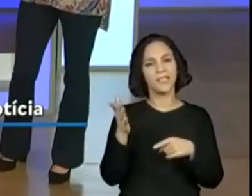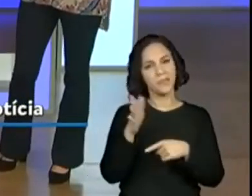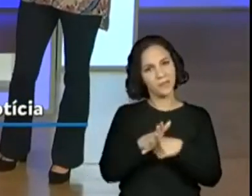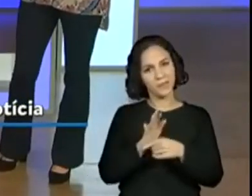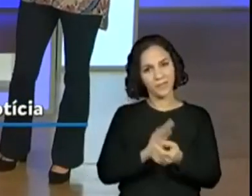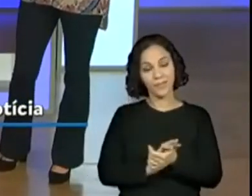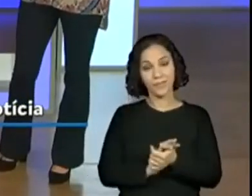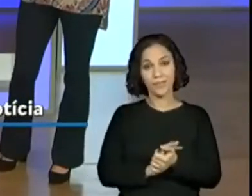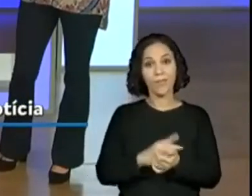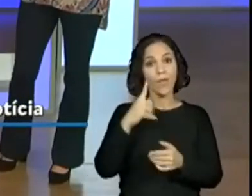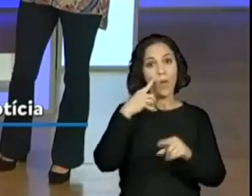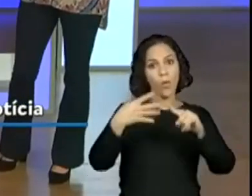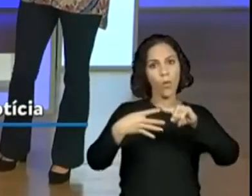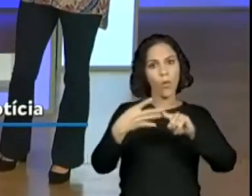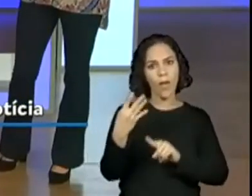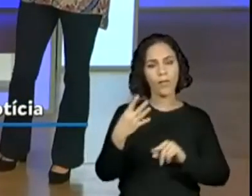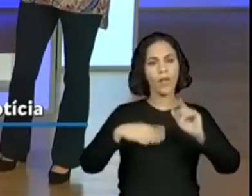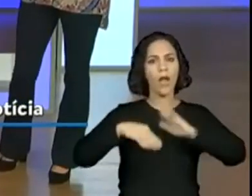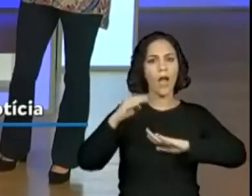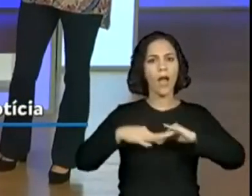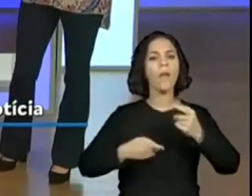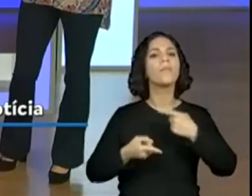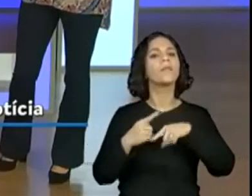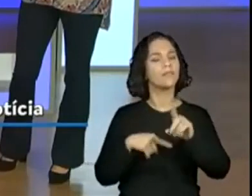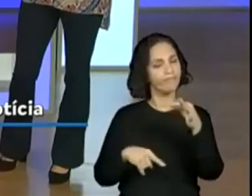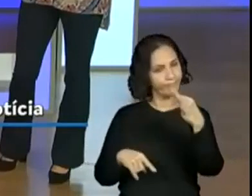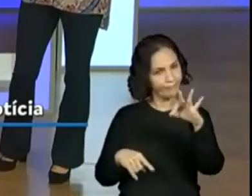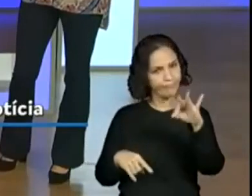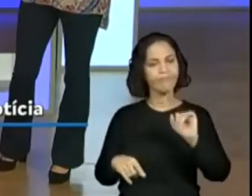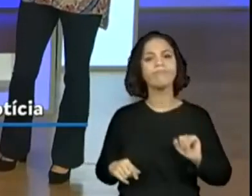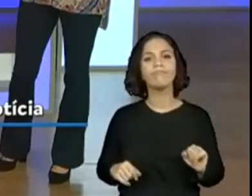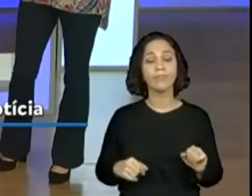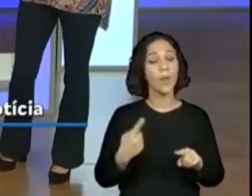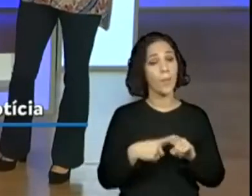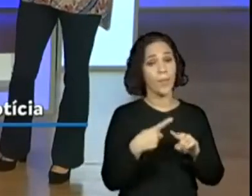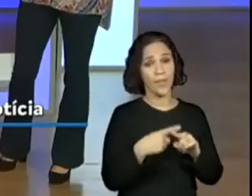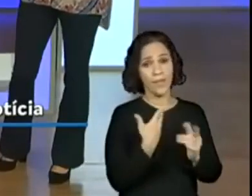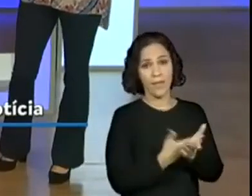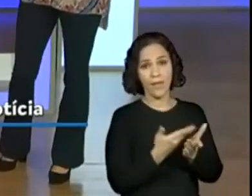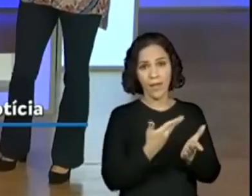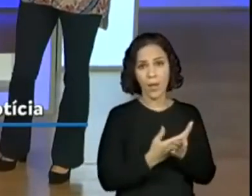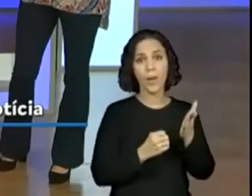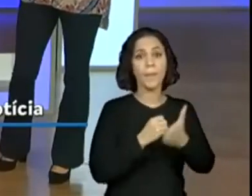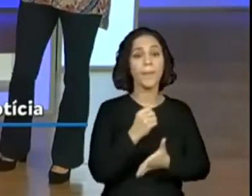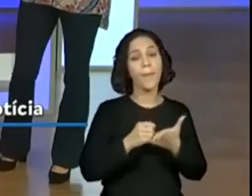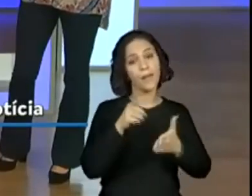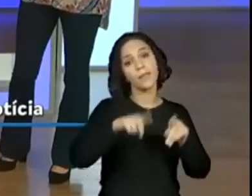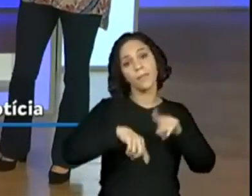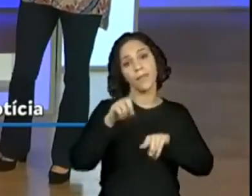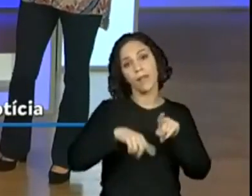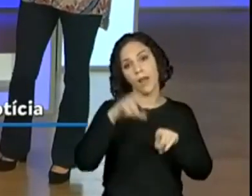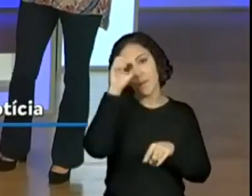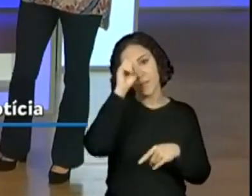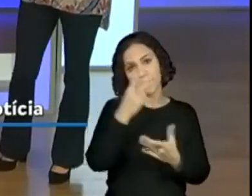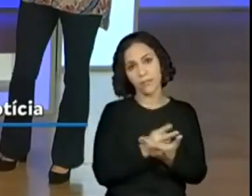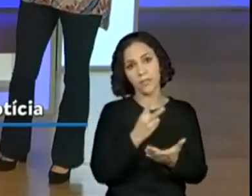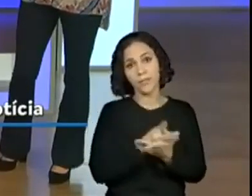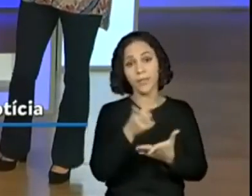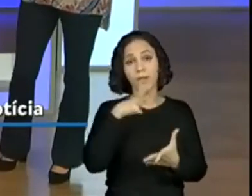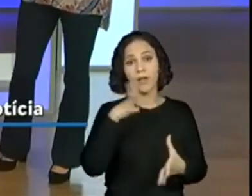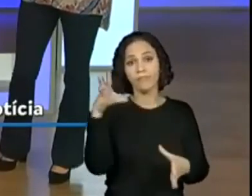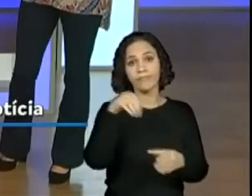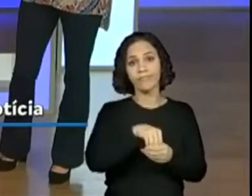quatro habilidades. Isso mesmo, professora, porque são aulas baseadas no material, aprender sempre. Então, essas